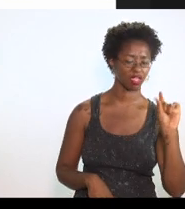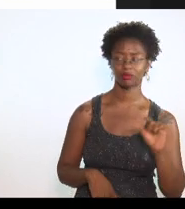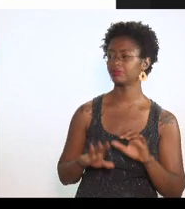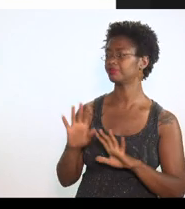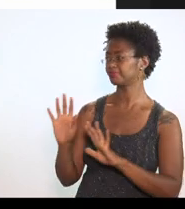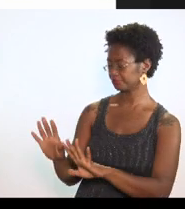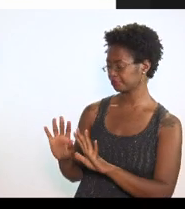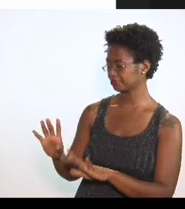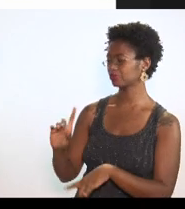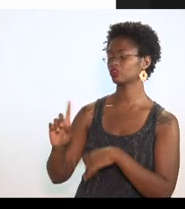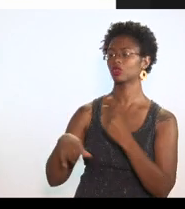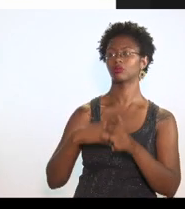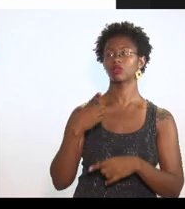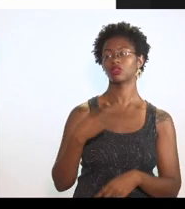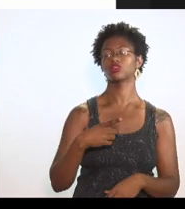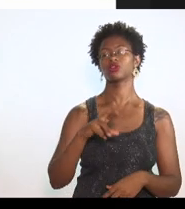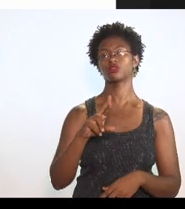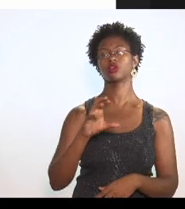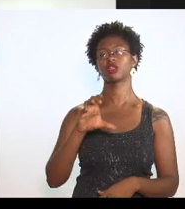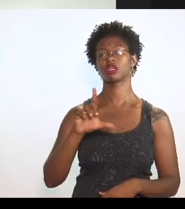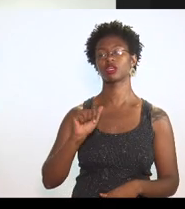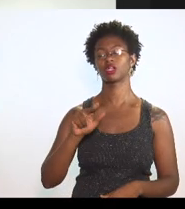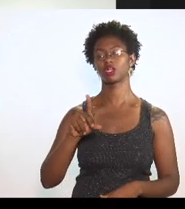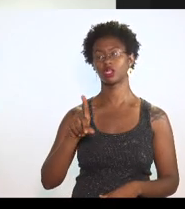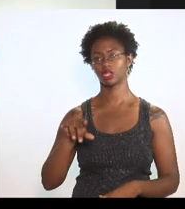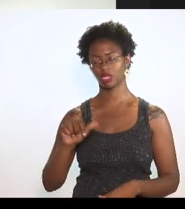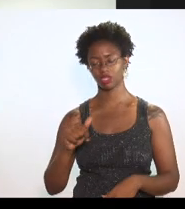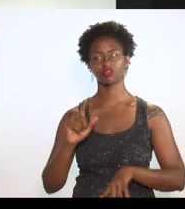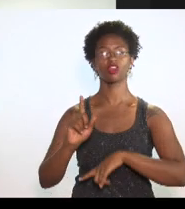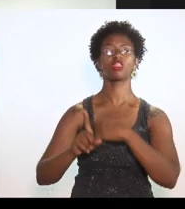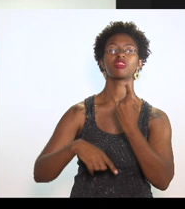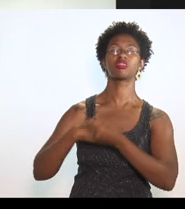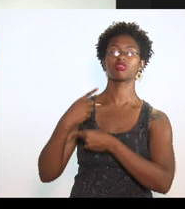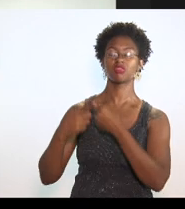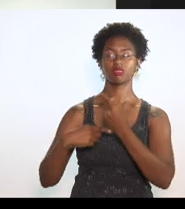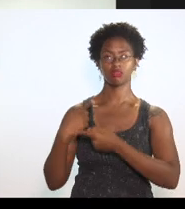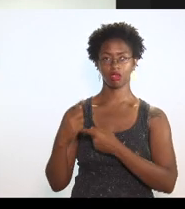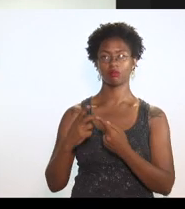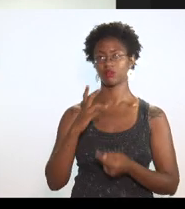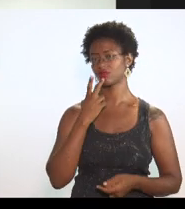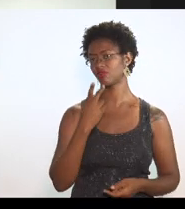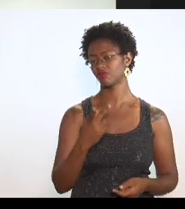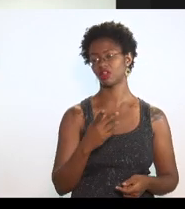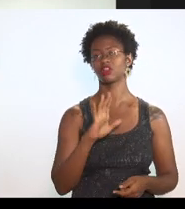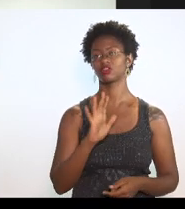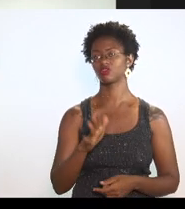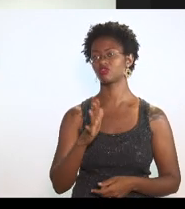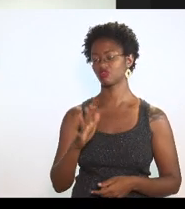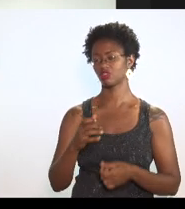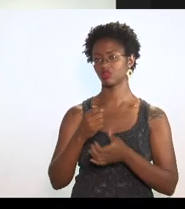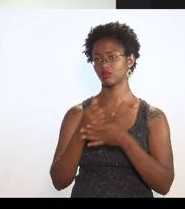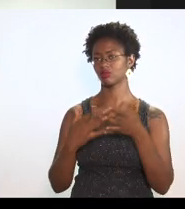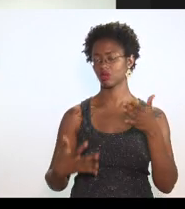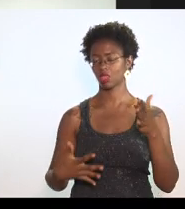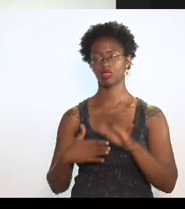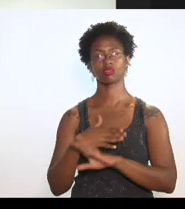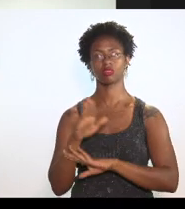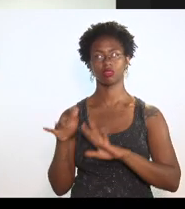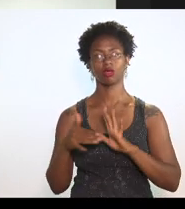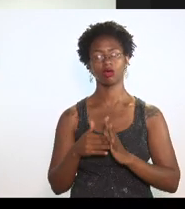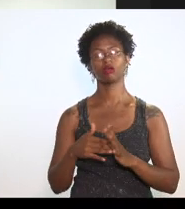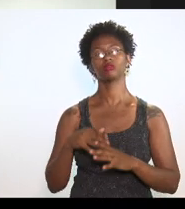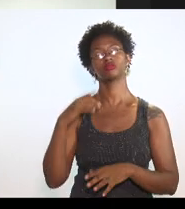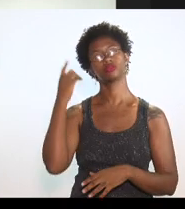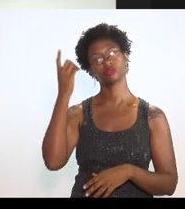Depois a doutora Cláudia Frese. E depois da doutora Cláudia Frese, já com as preliminares levantadas, os